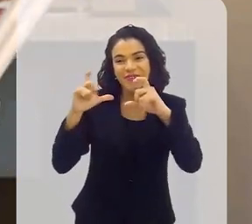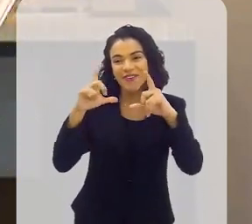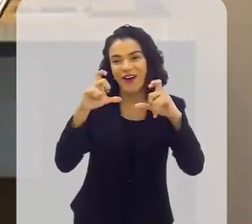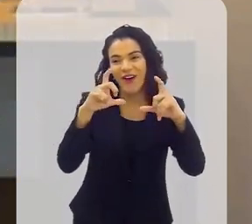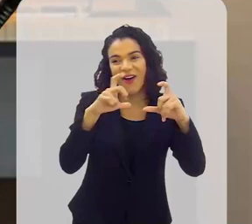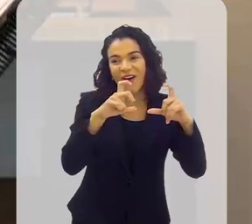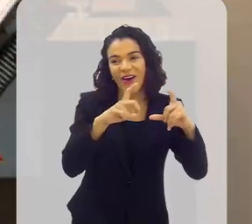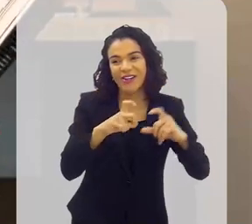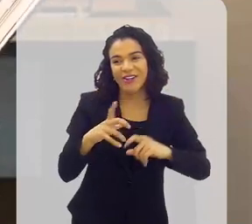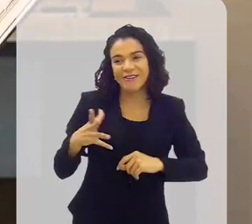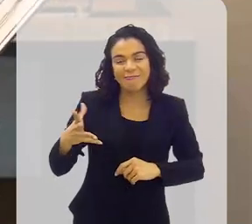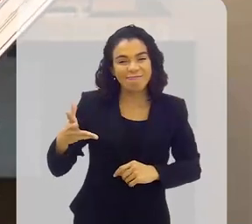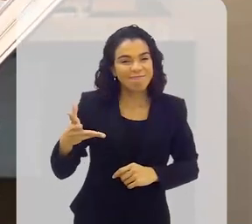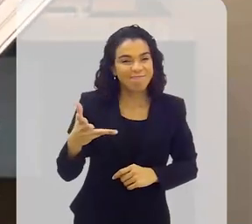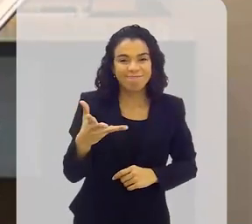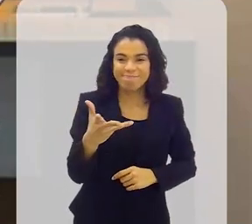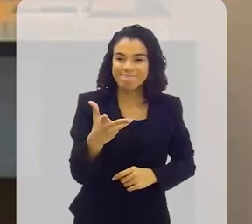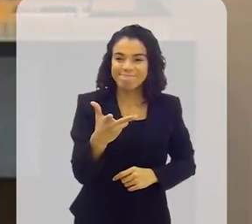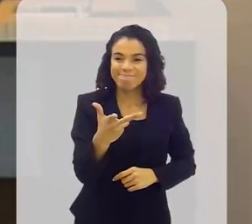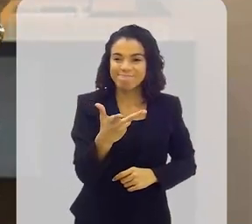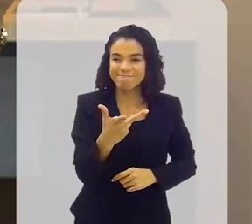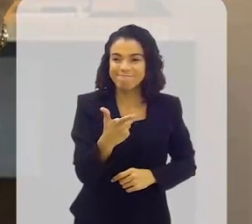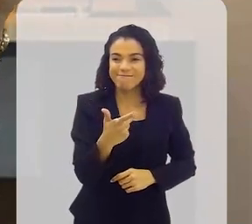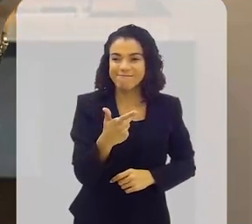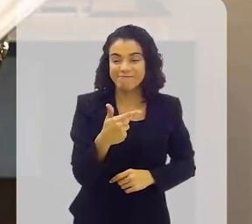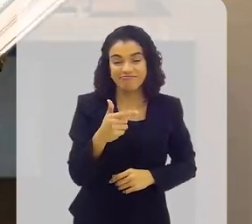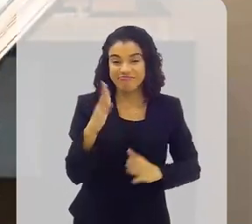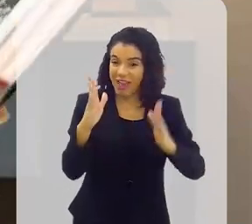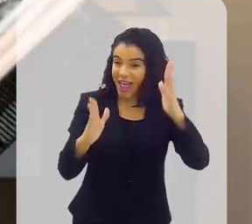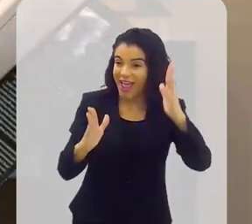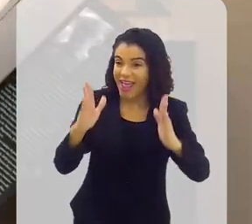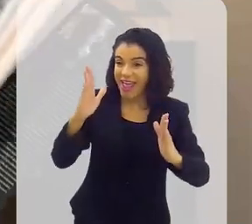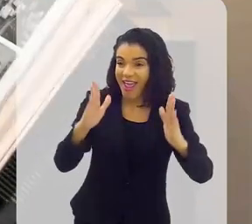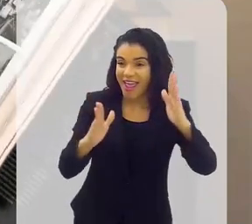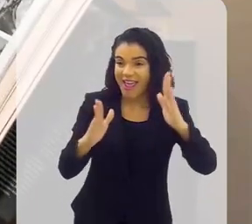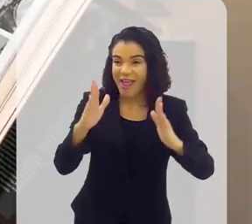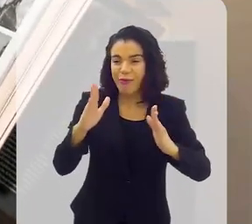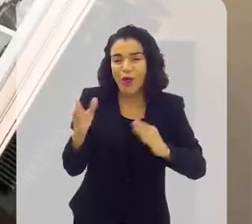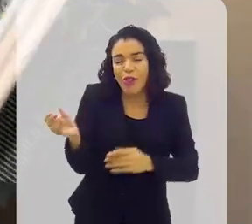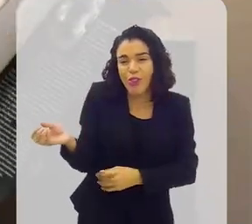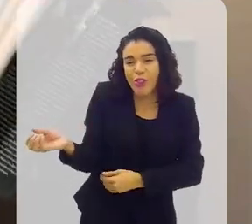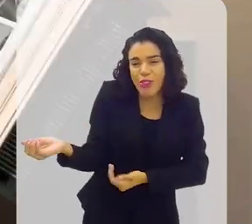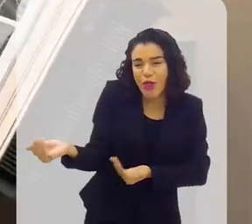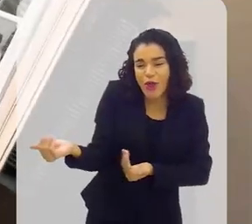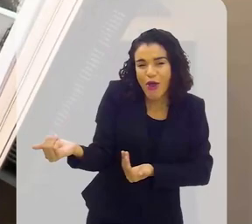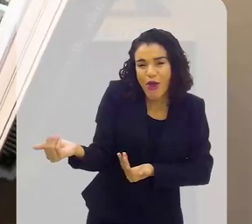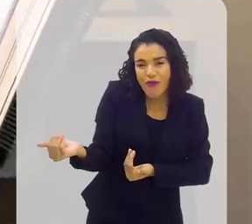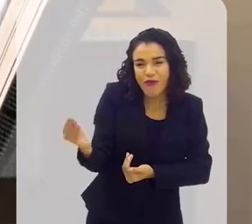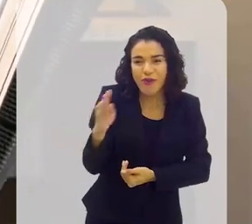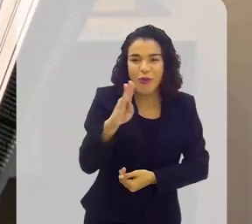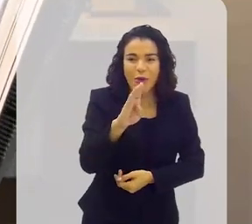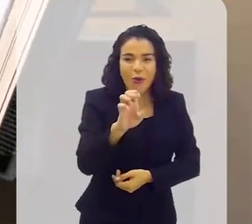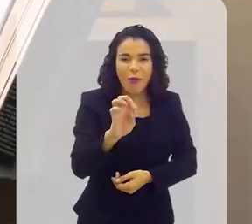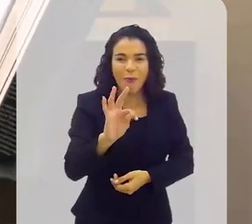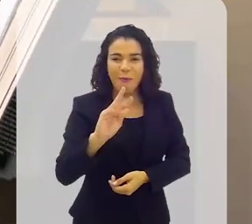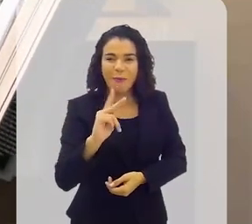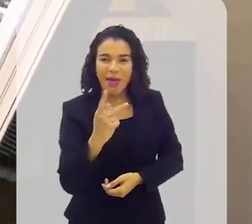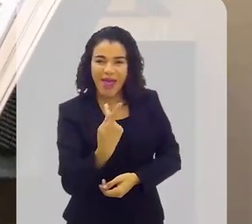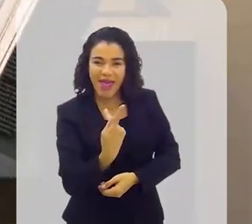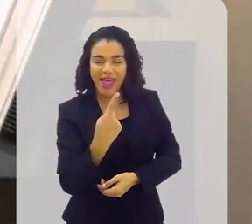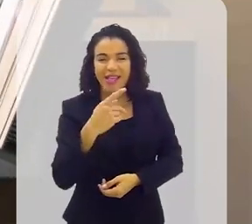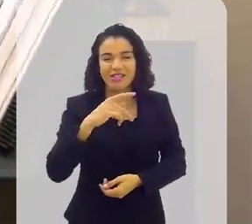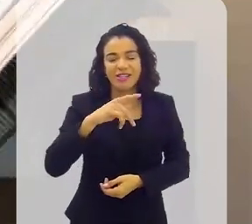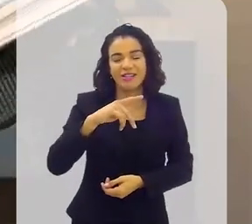fotos maravilhosas, também, dessa época deles, novinhos Bete, Arlindo Cruz,